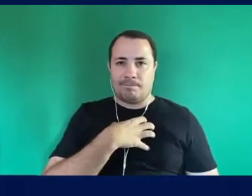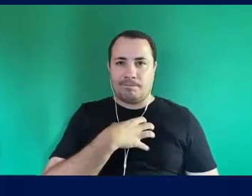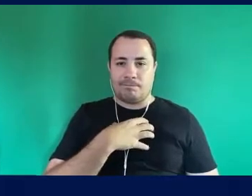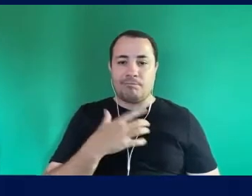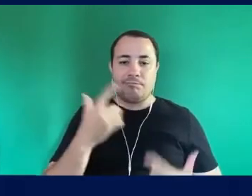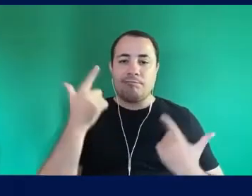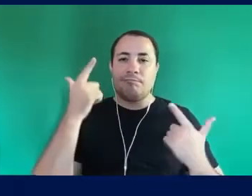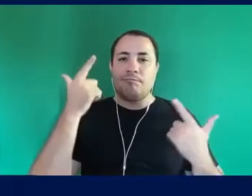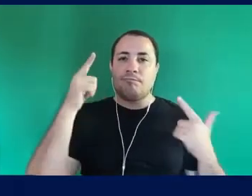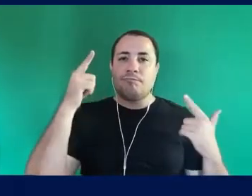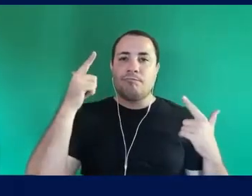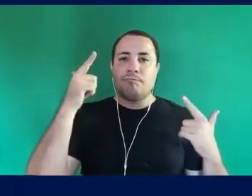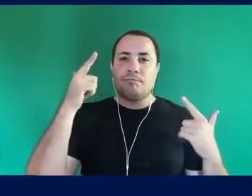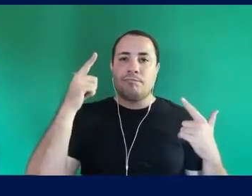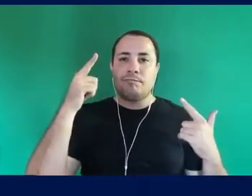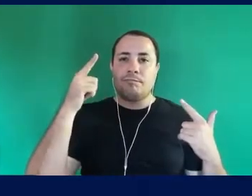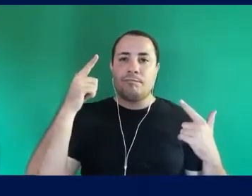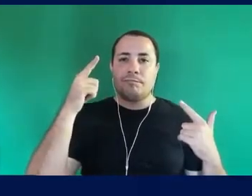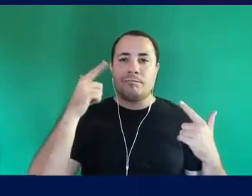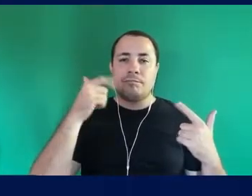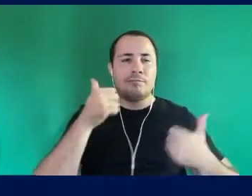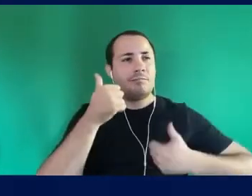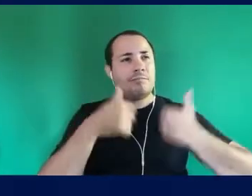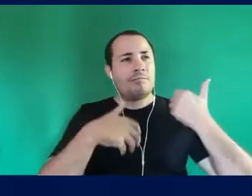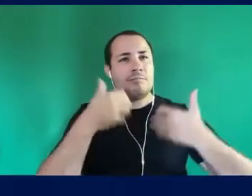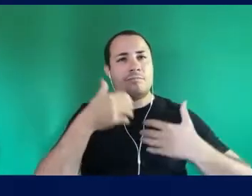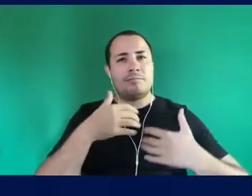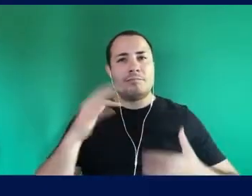Porque aí a fala Ela é uma fala